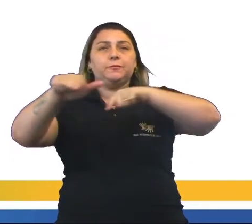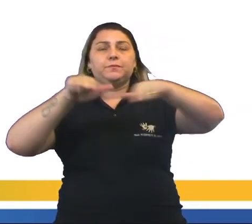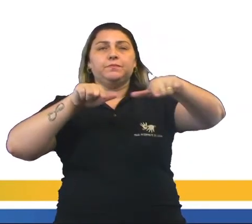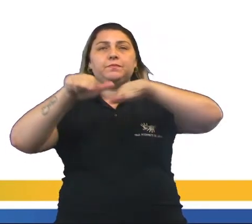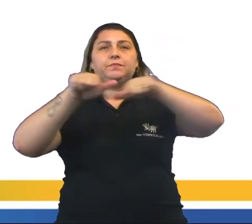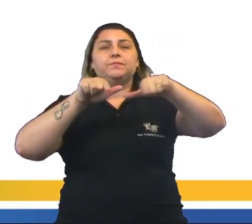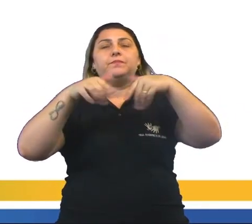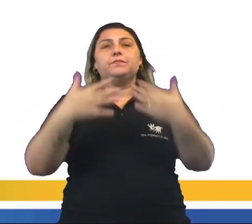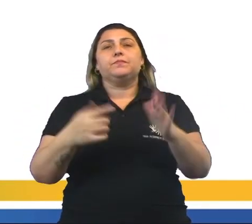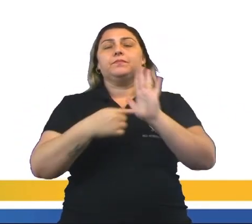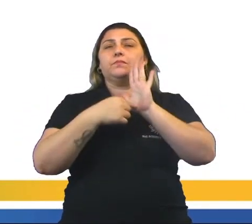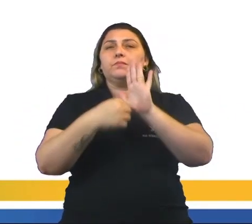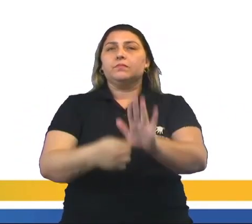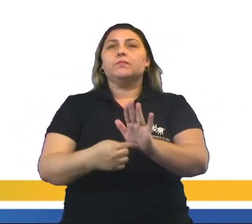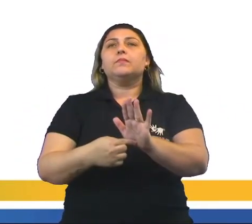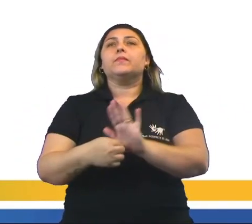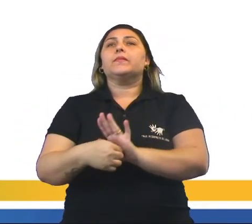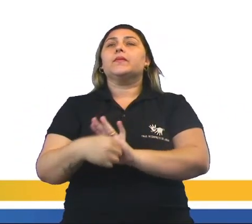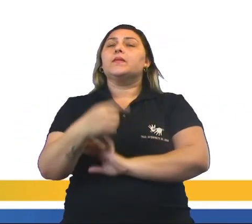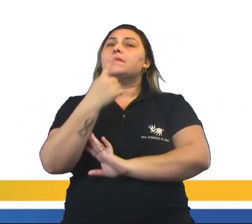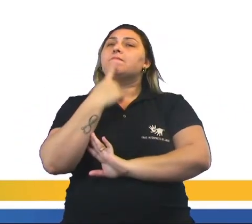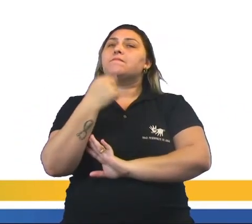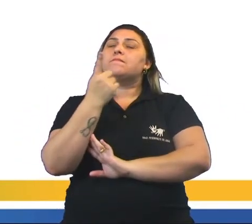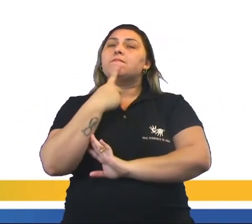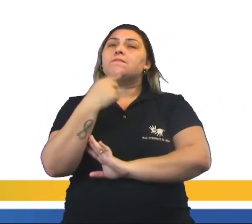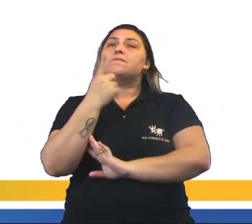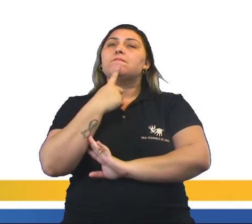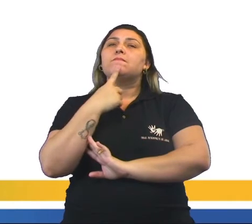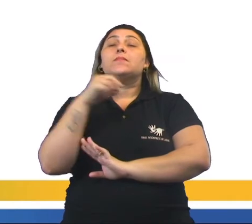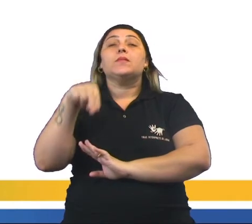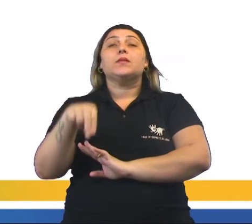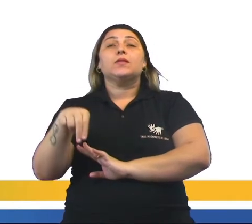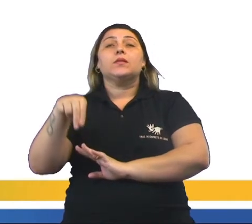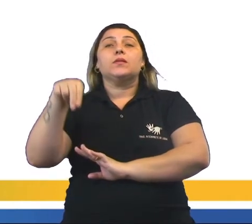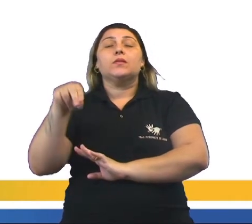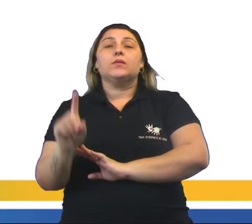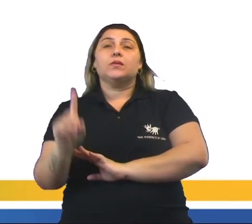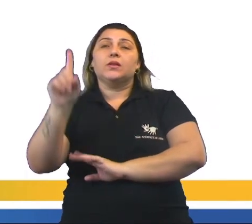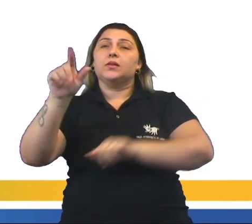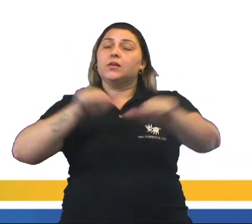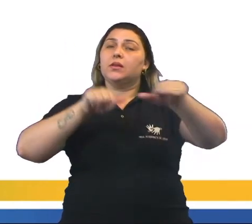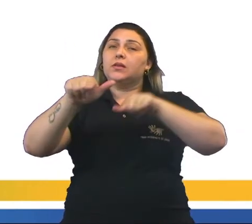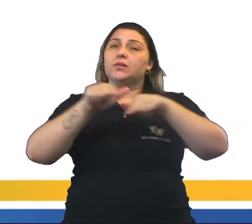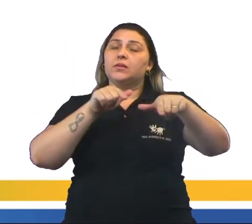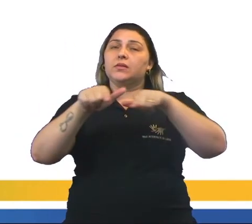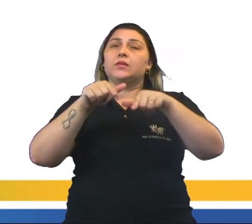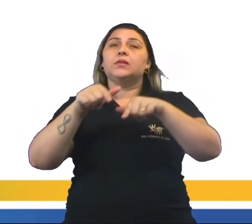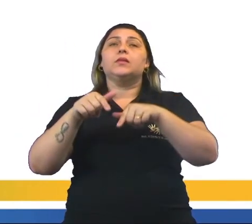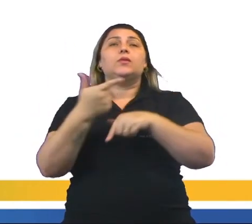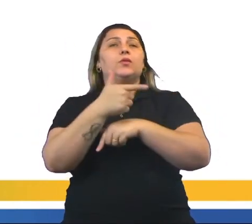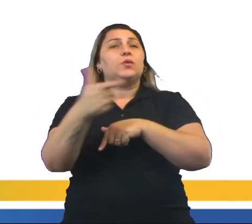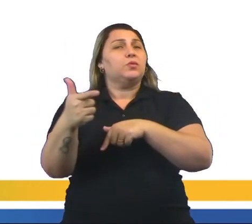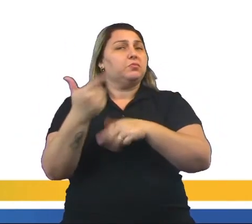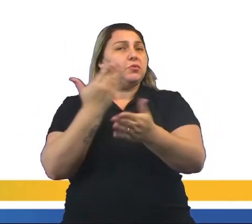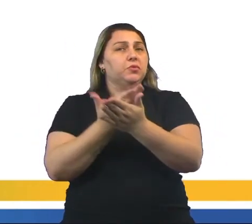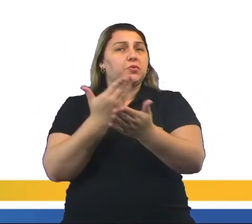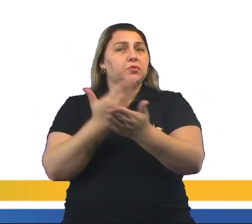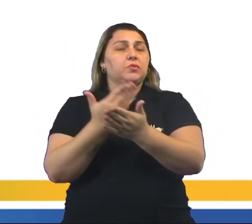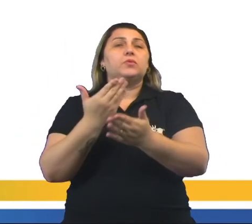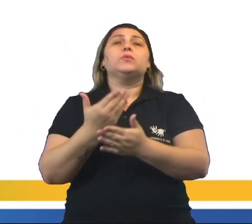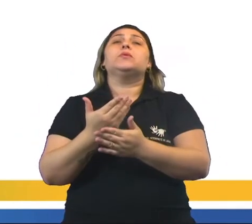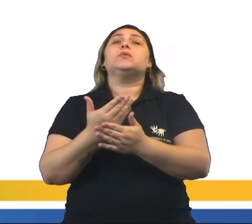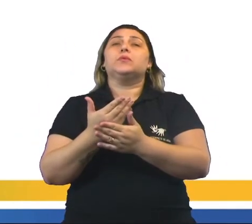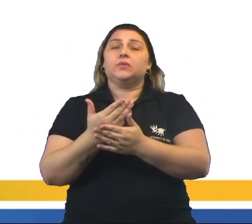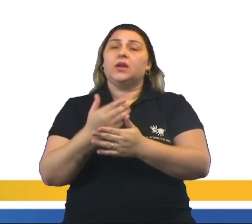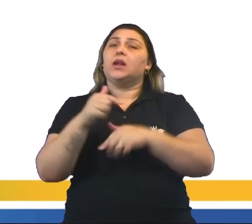conforme mostra a setinha vermelha que sai ali da região nordeste. Trabalhadores, muitos deles sem nível de destrução, trabalhadores